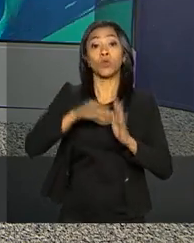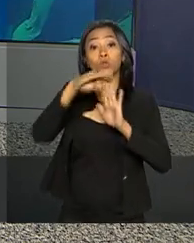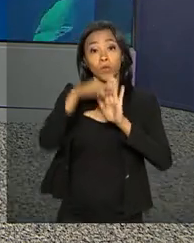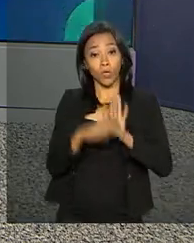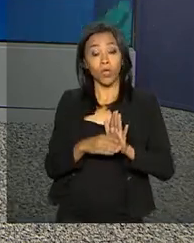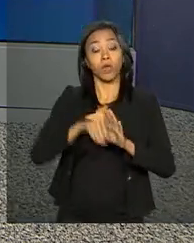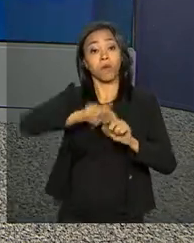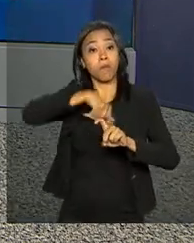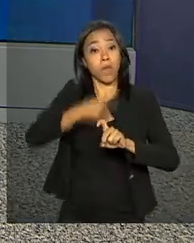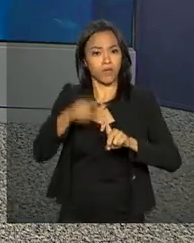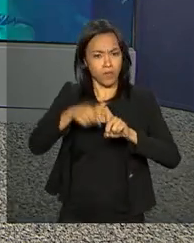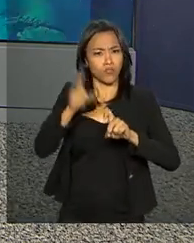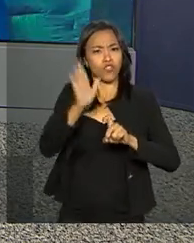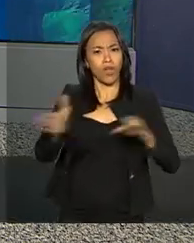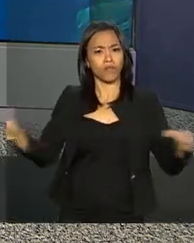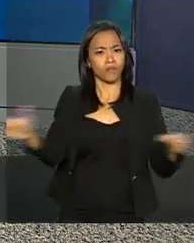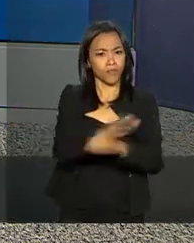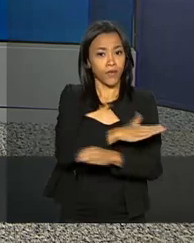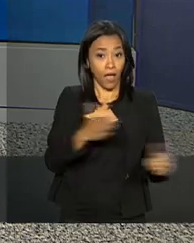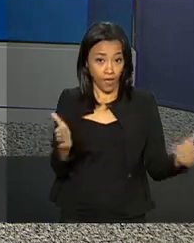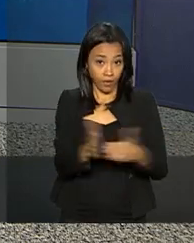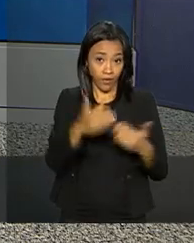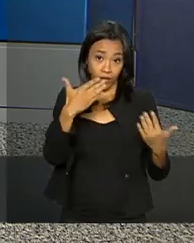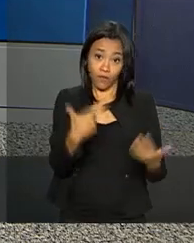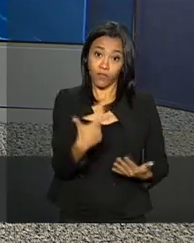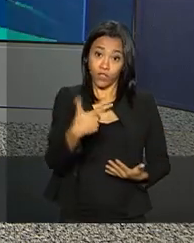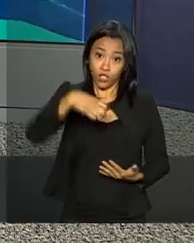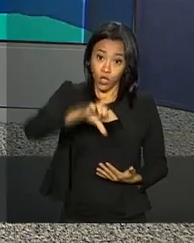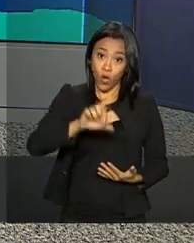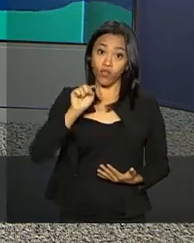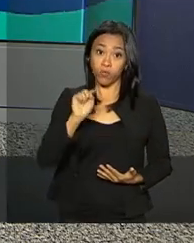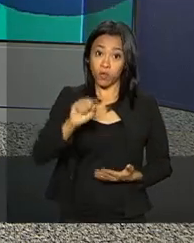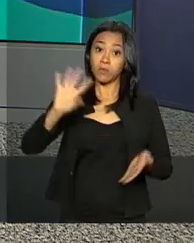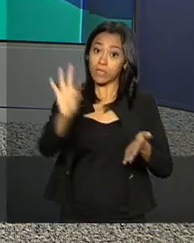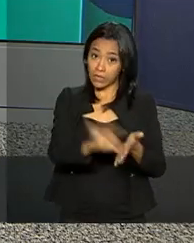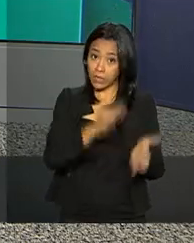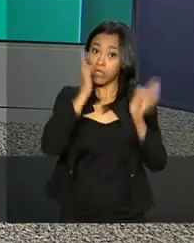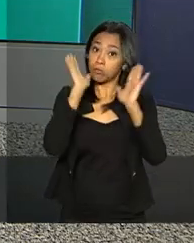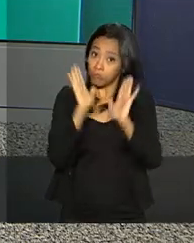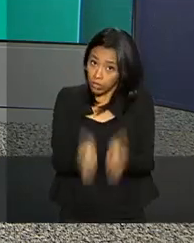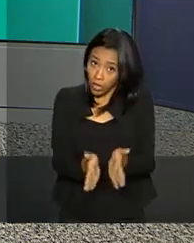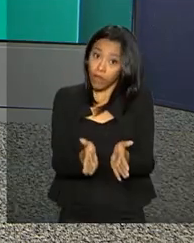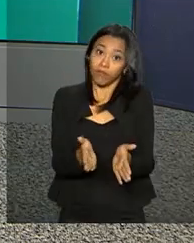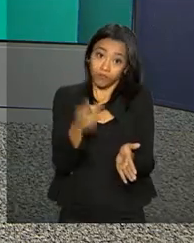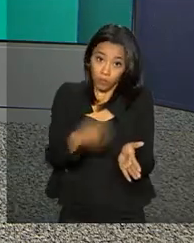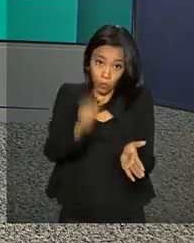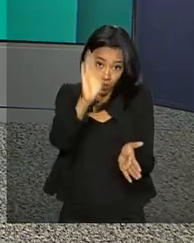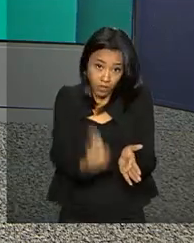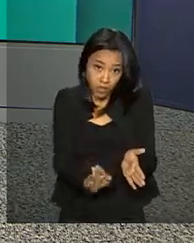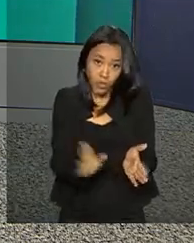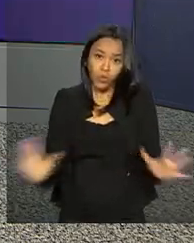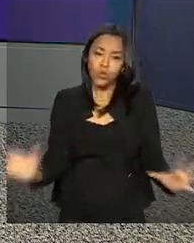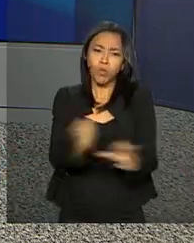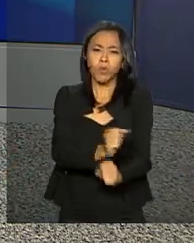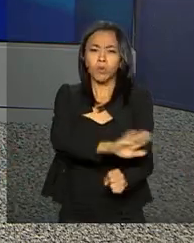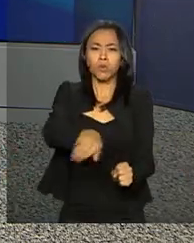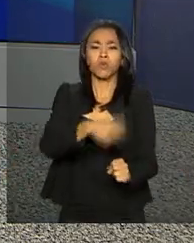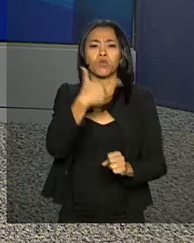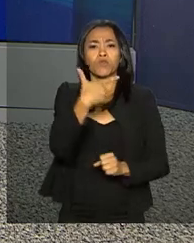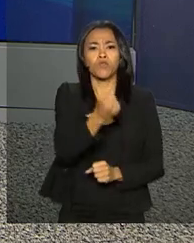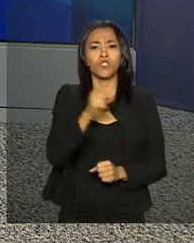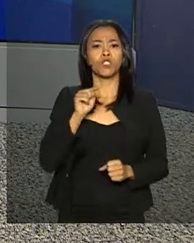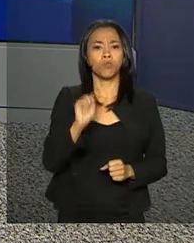preenchidas. Até agora são 29.700 inscritos com registro no Brasil. Desse total, 20